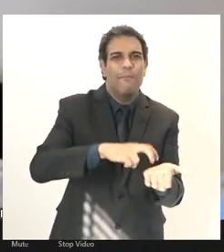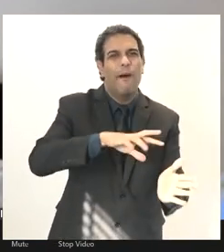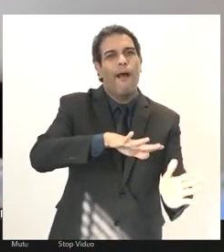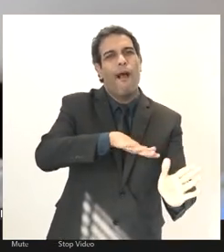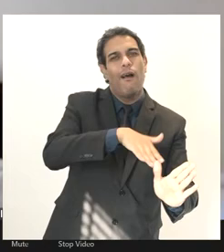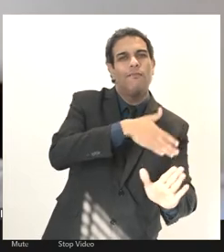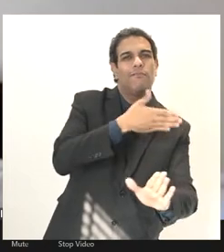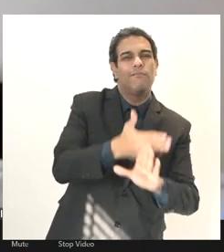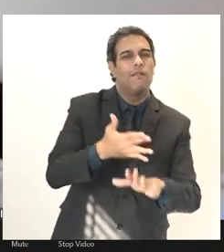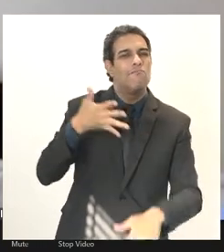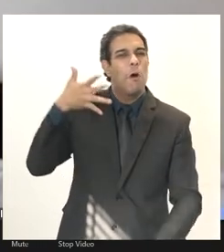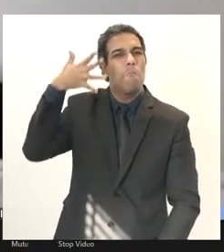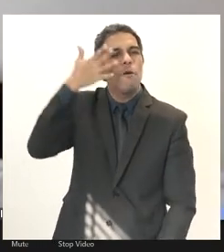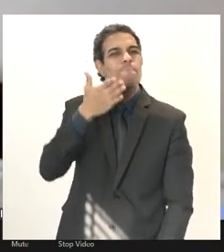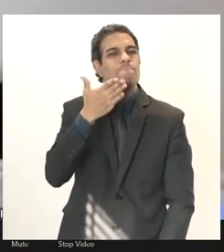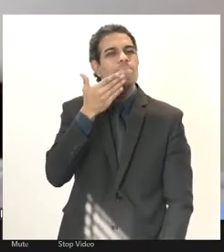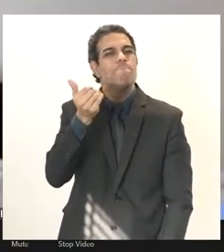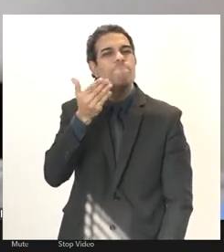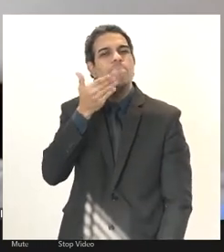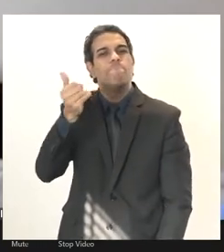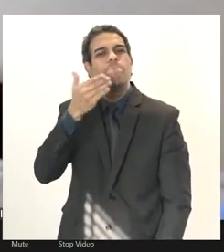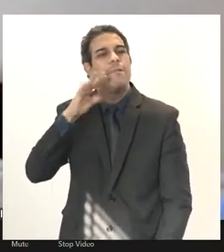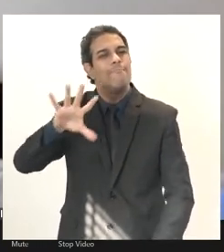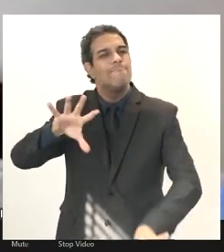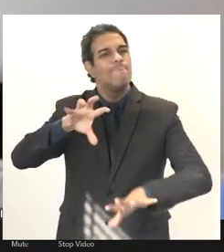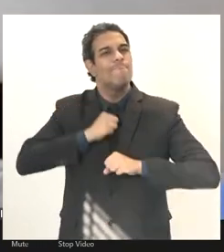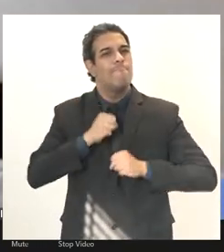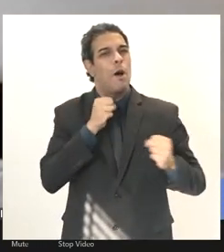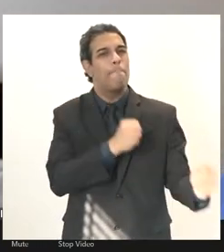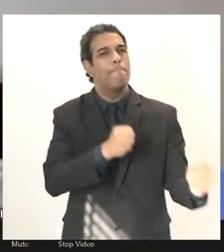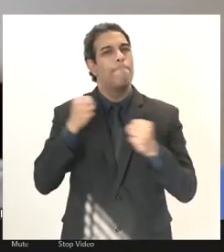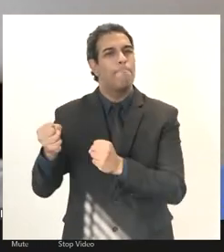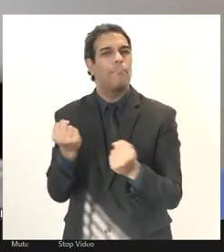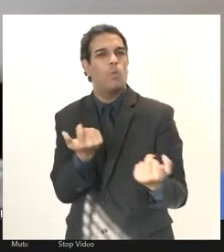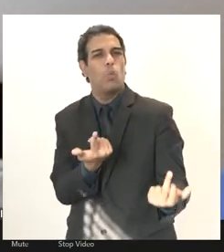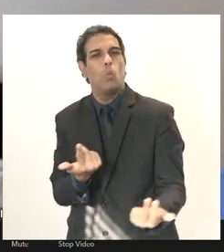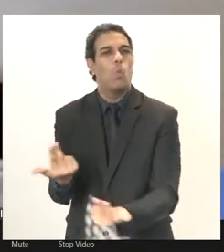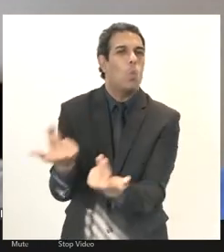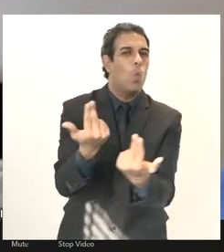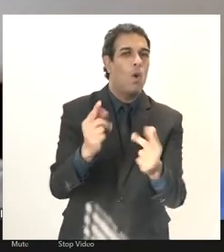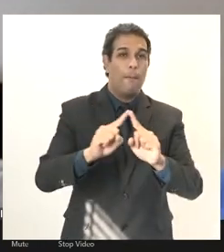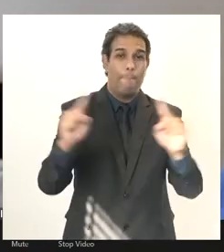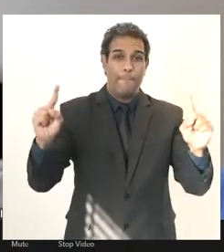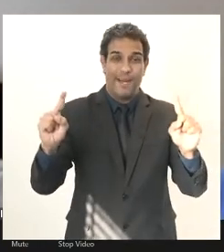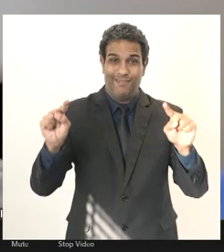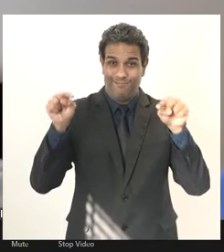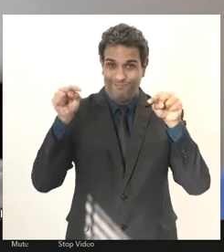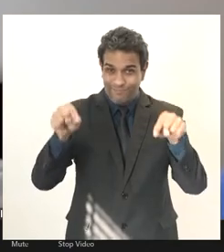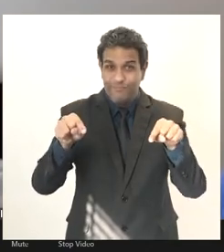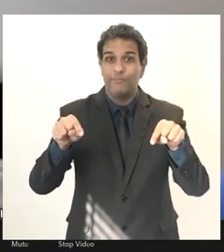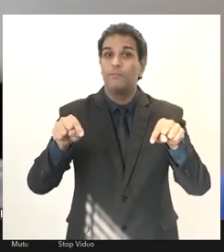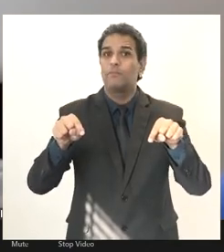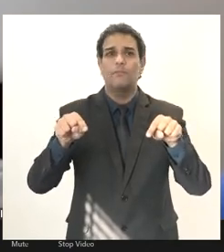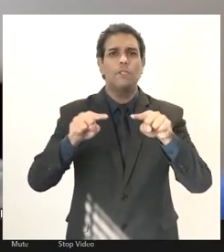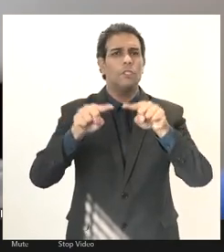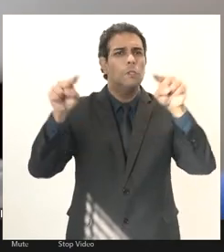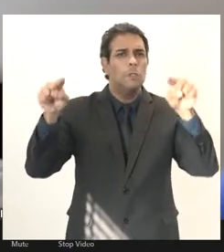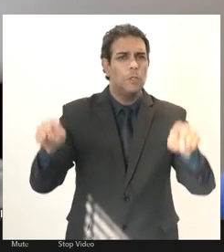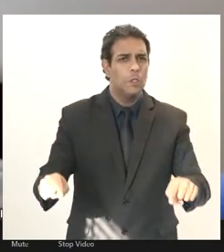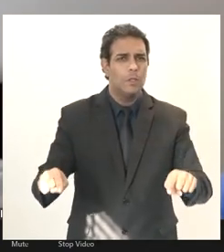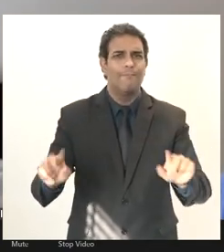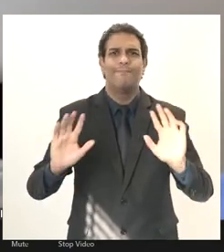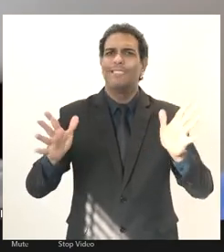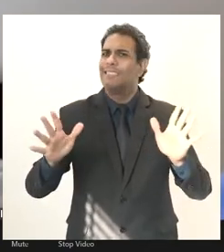que me antecederam desde amanhã mas quero aqui reiterar que a classe trabalhadora nunca